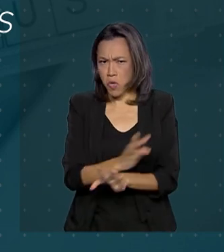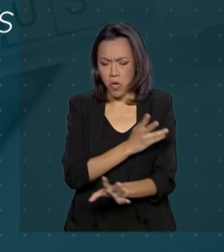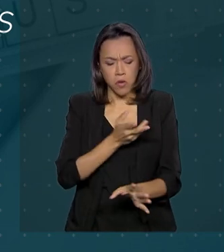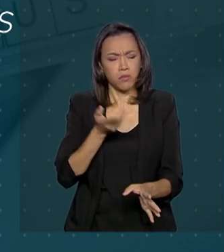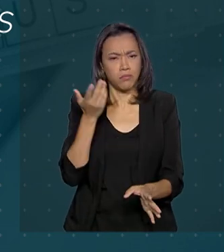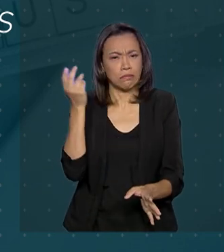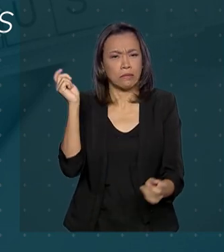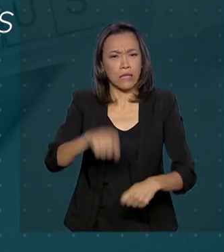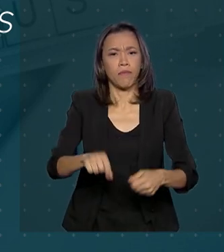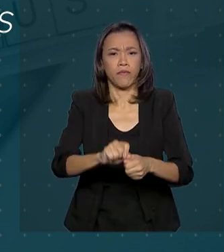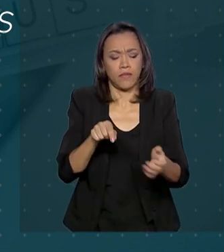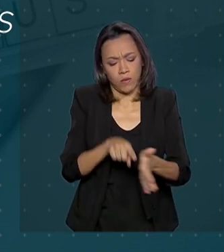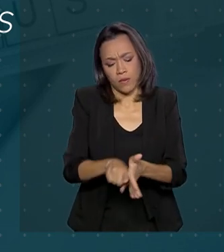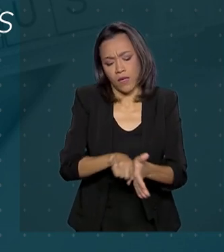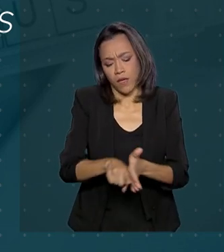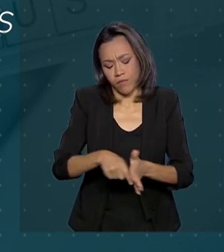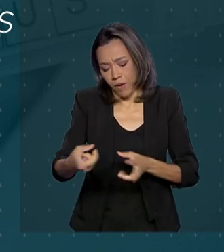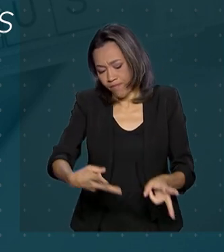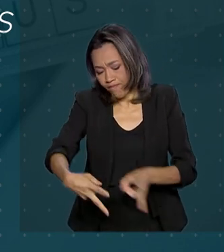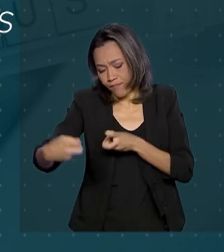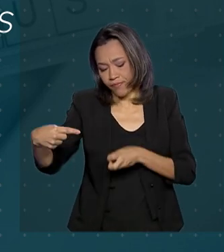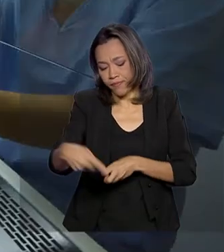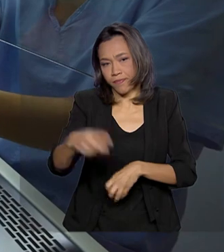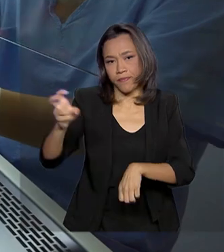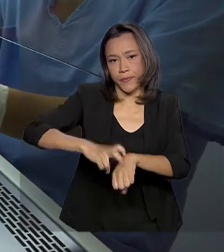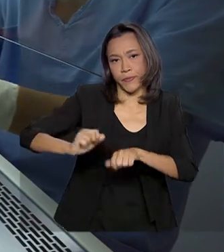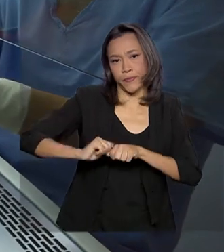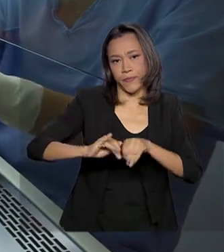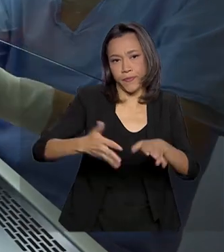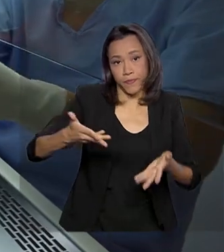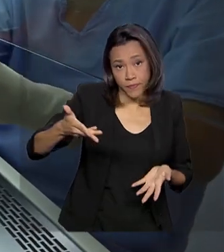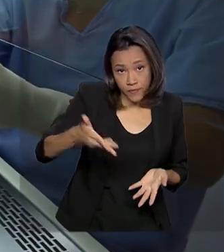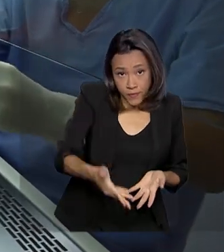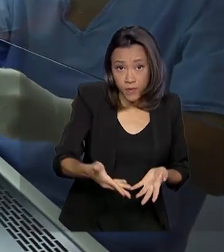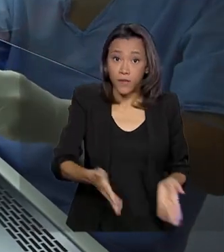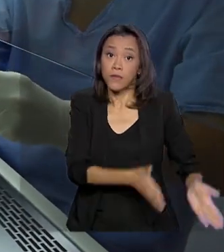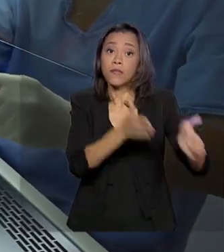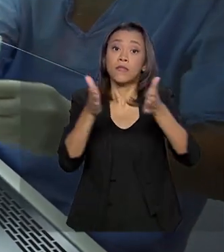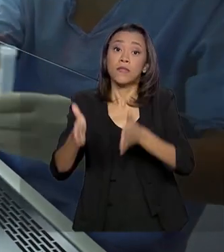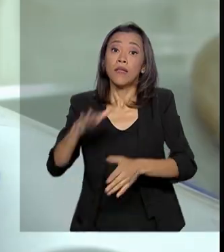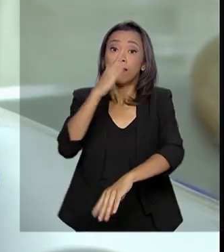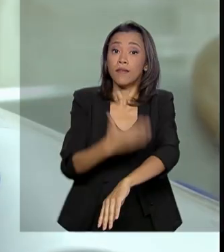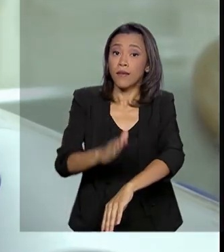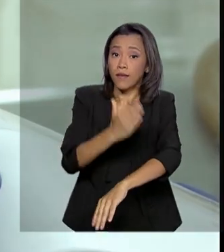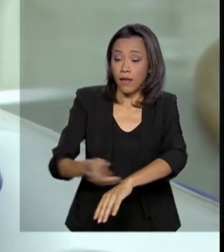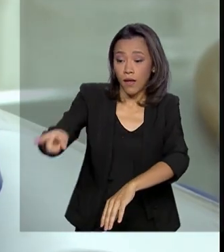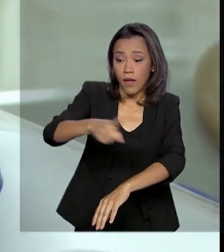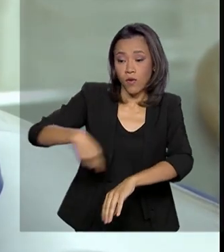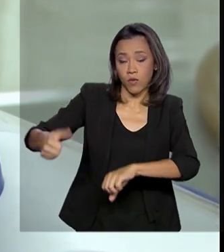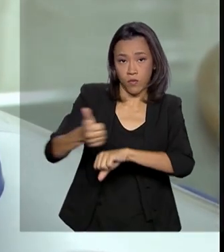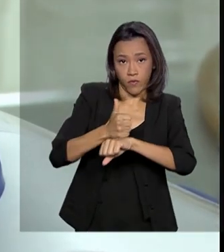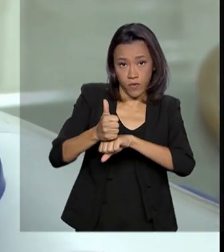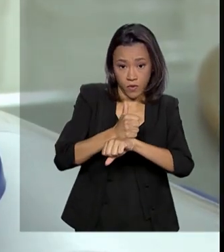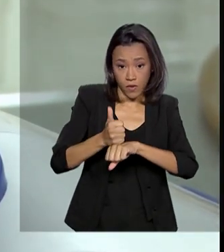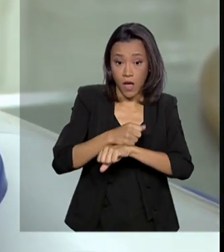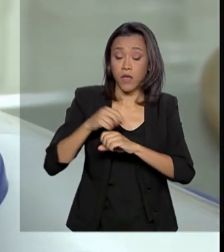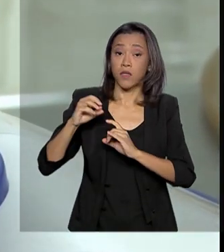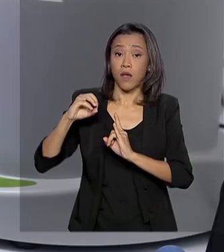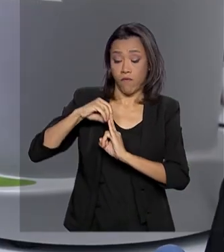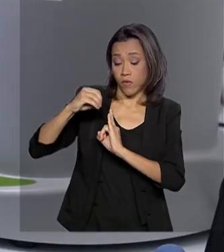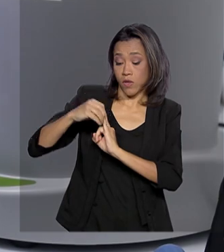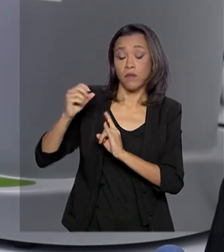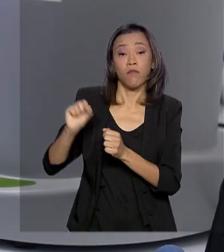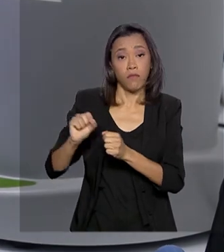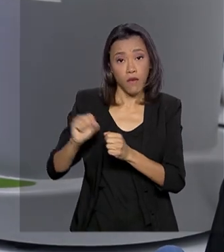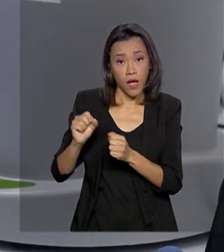testes específicos para detecção do vírus. Além de treinar os profissionais, a Fundação trabalha na produção dos kits